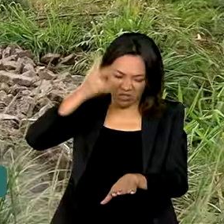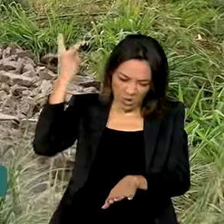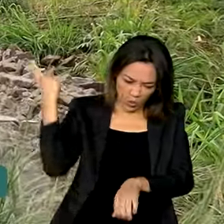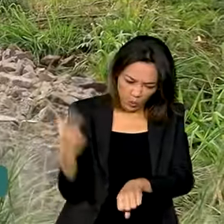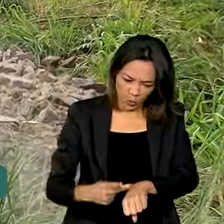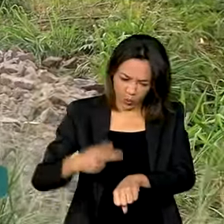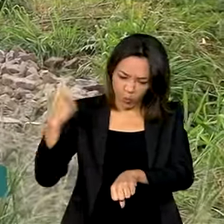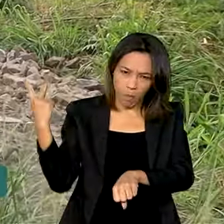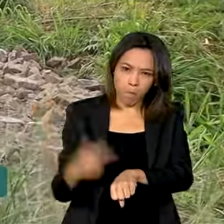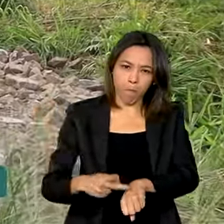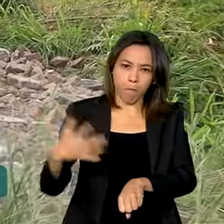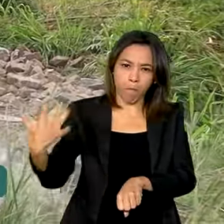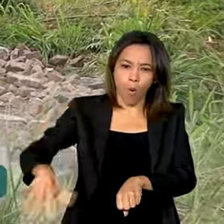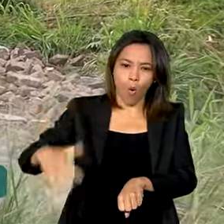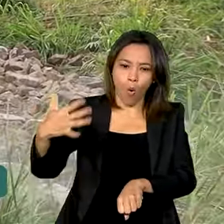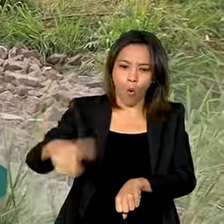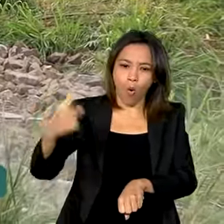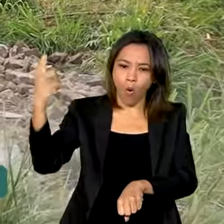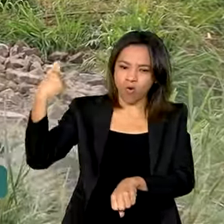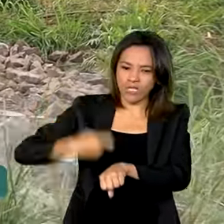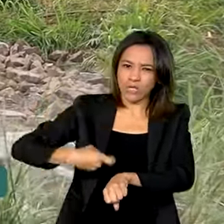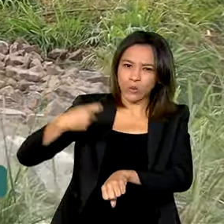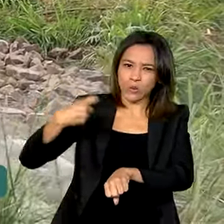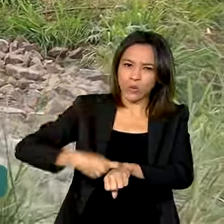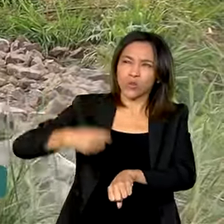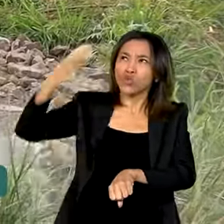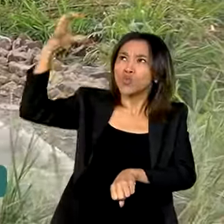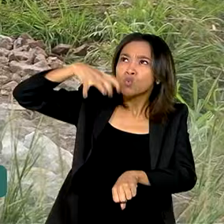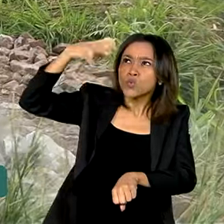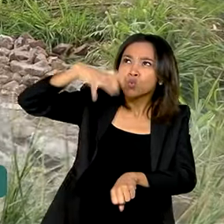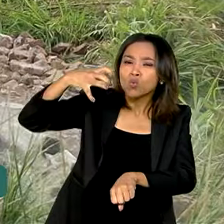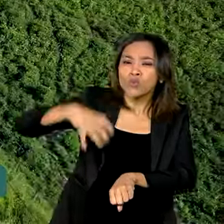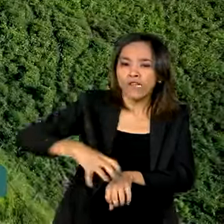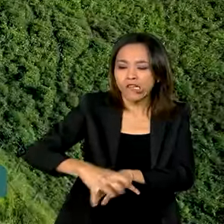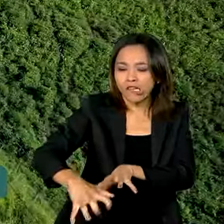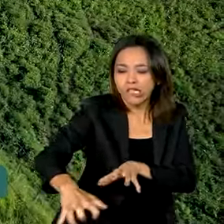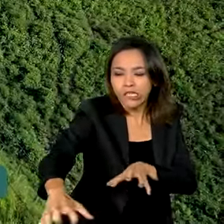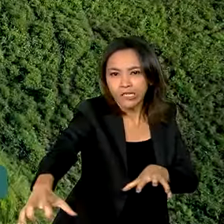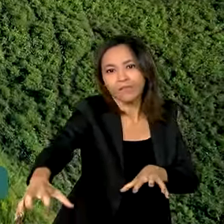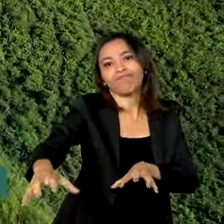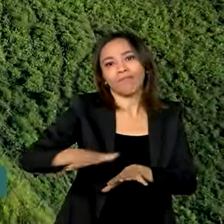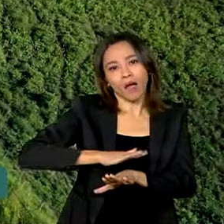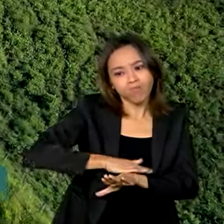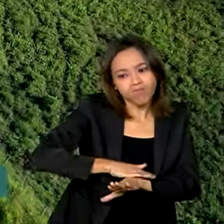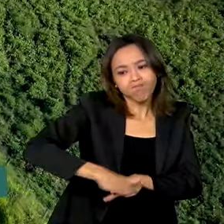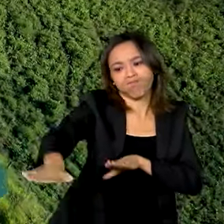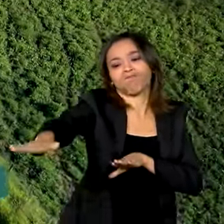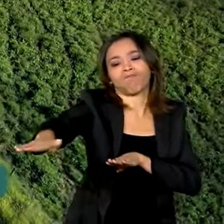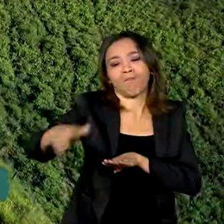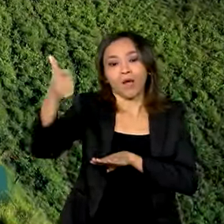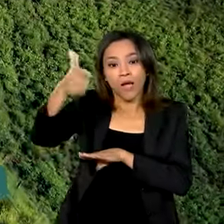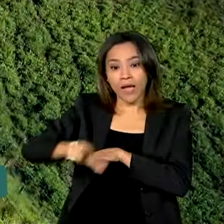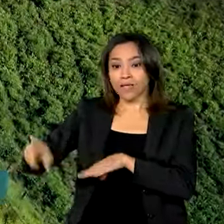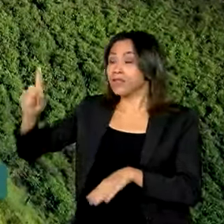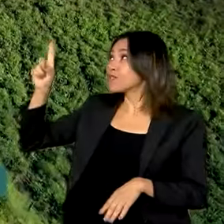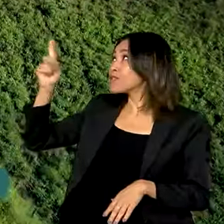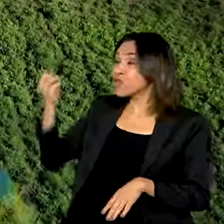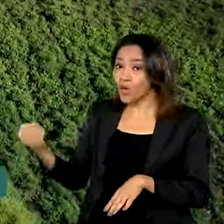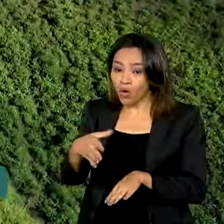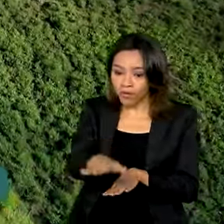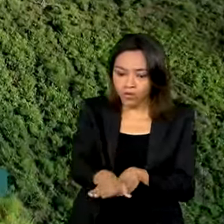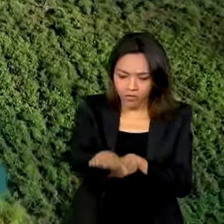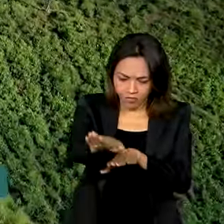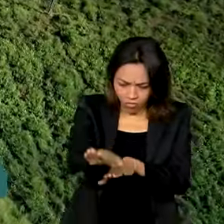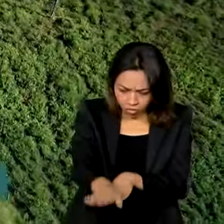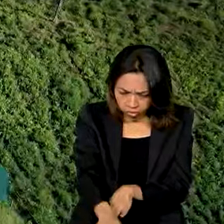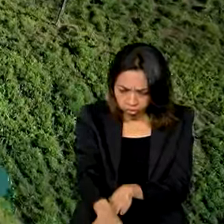material superior ao asfalto e que tem maior resistência à chuva e à erosão. As novas rodovias também serão elevadas, o que